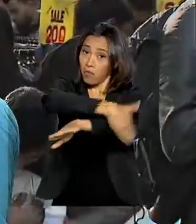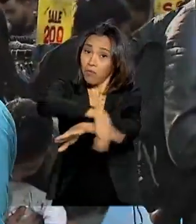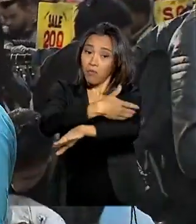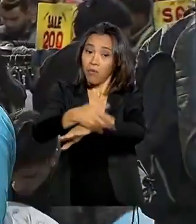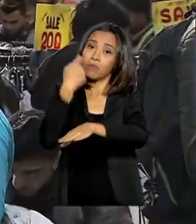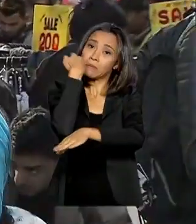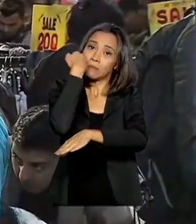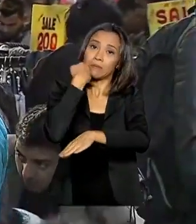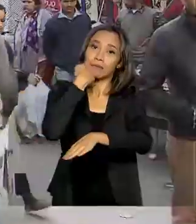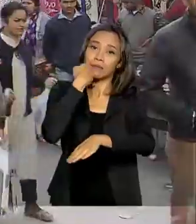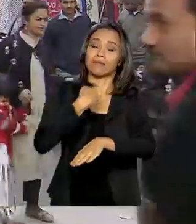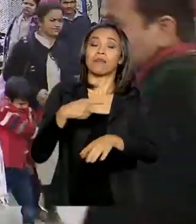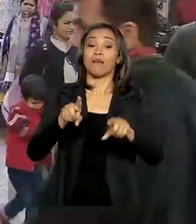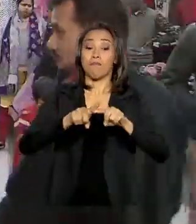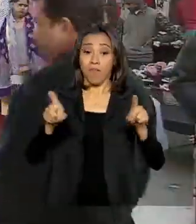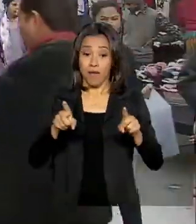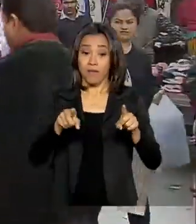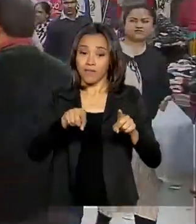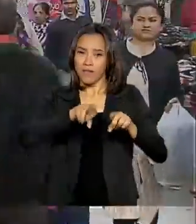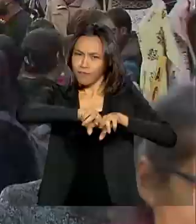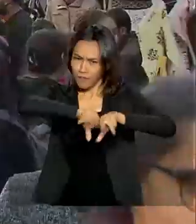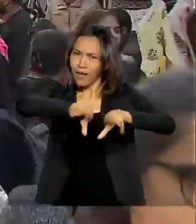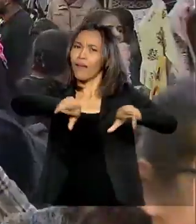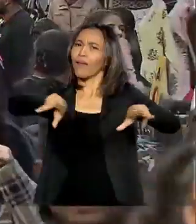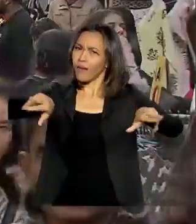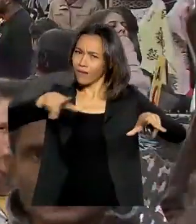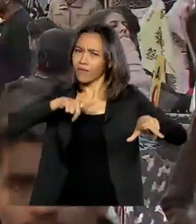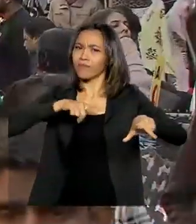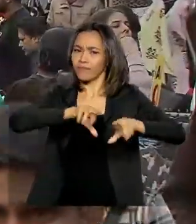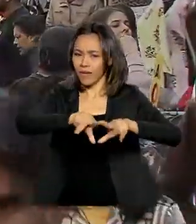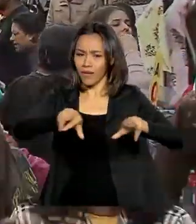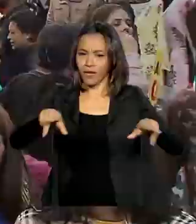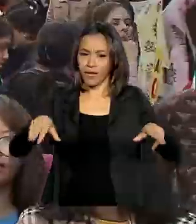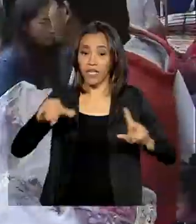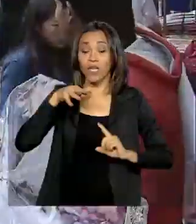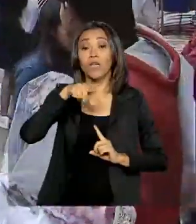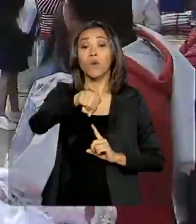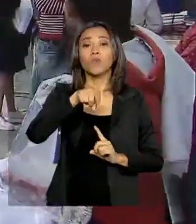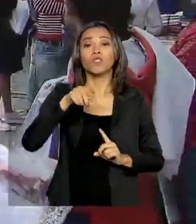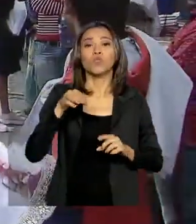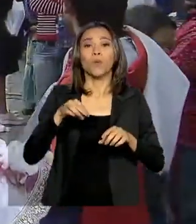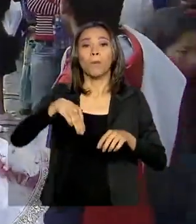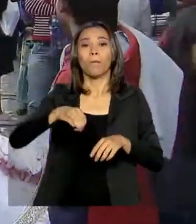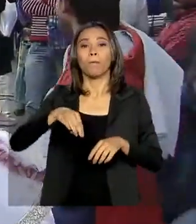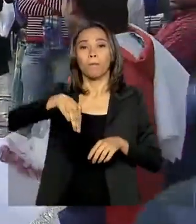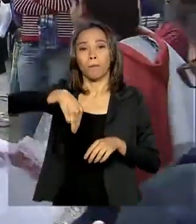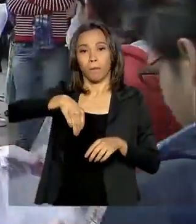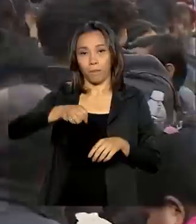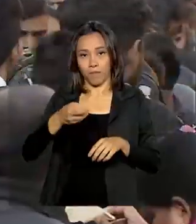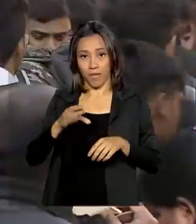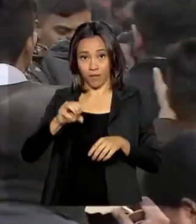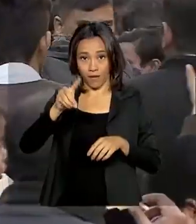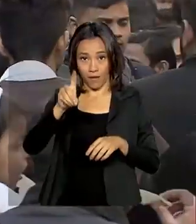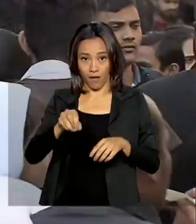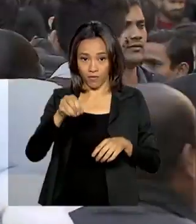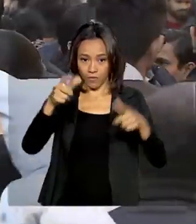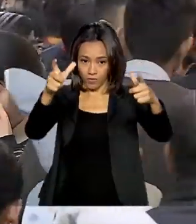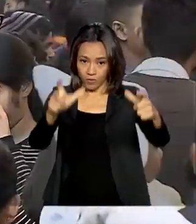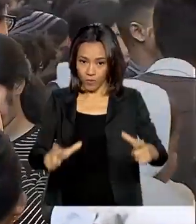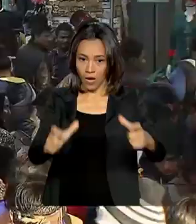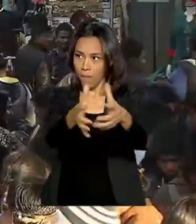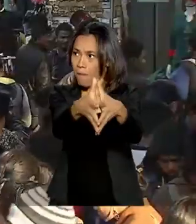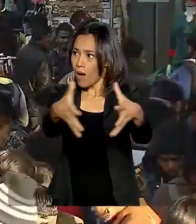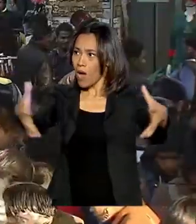Mais diversidade mesmo, a gente encontra aqui, no mercado indiano. Este é o Sarojini Nagar, um dos